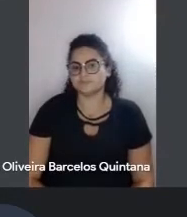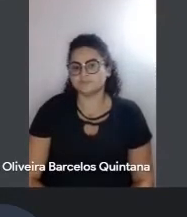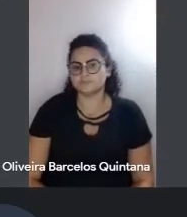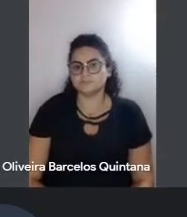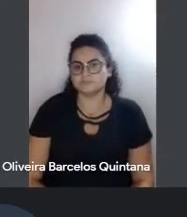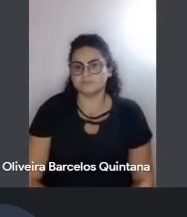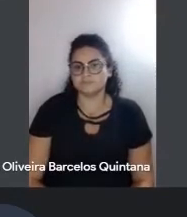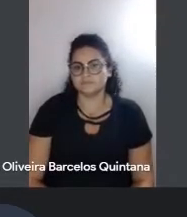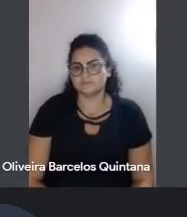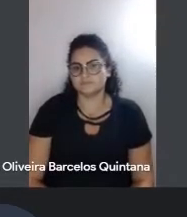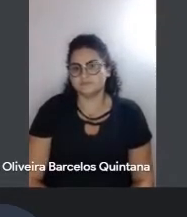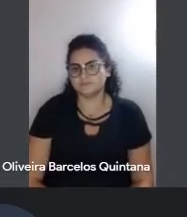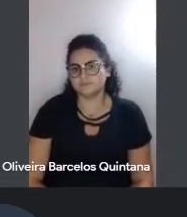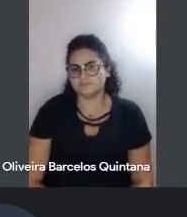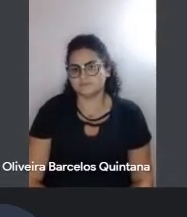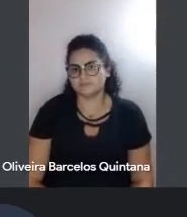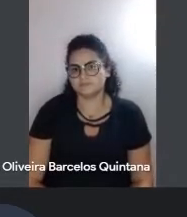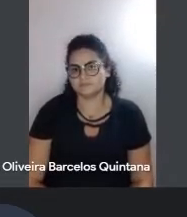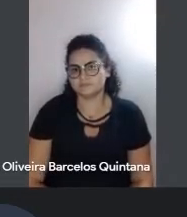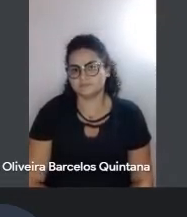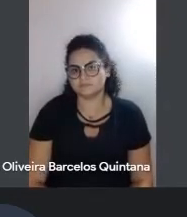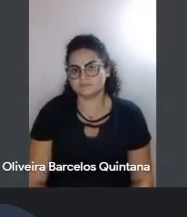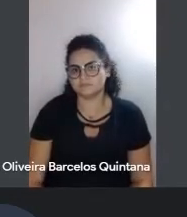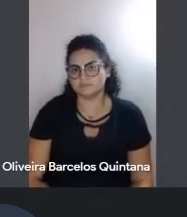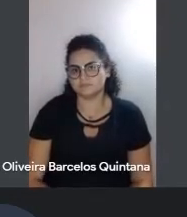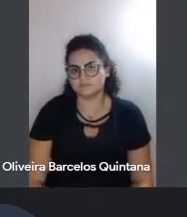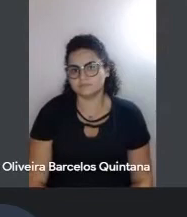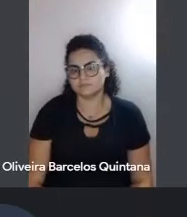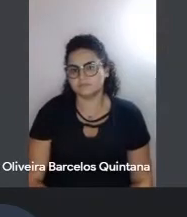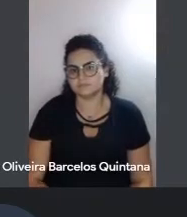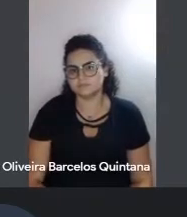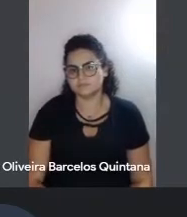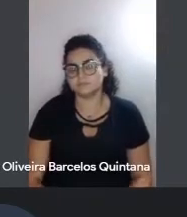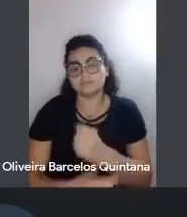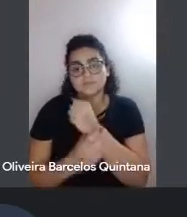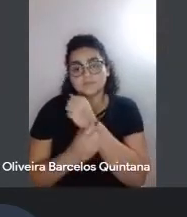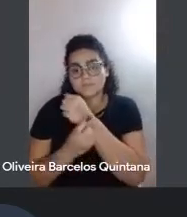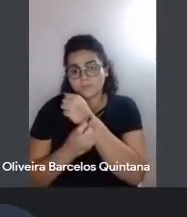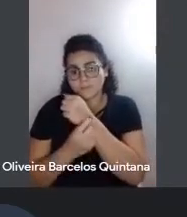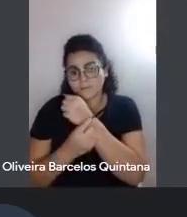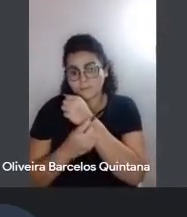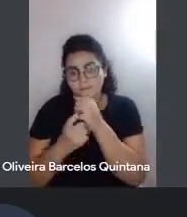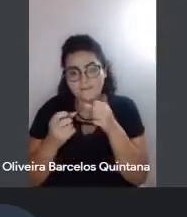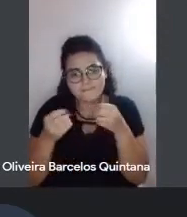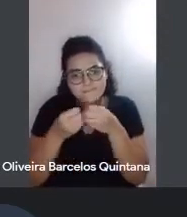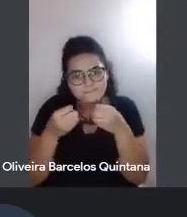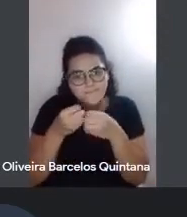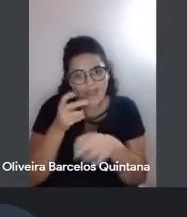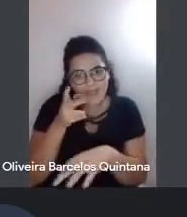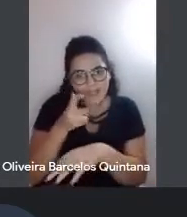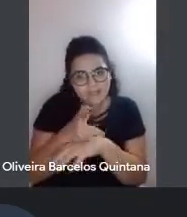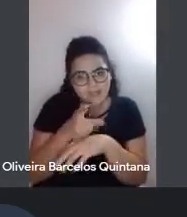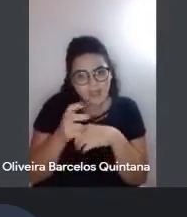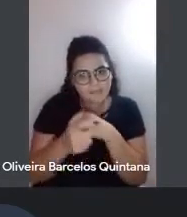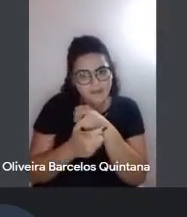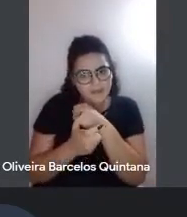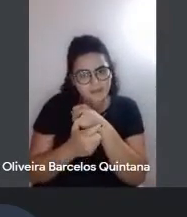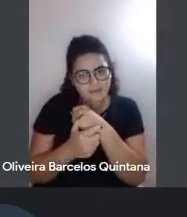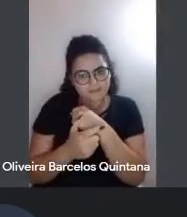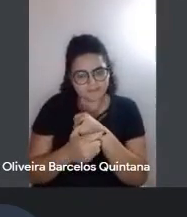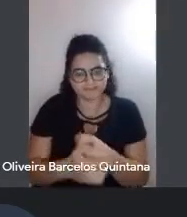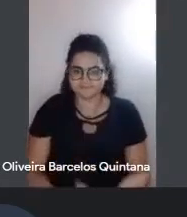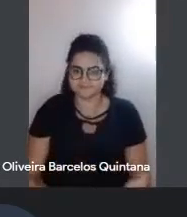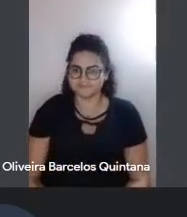Não estou me ouvindo ainda. Ele fica perto da camerazinha. Cuidado para você não se desligar.